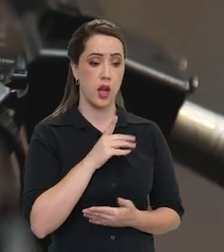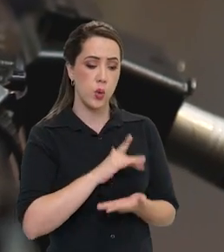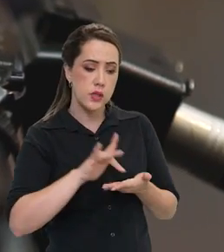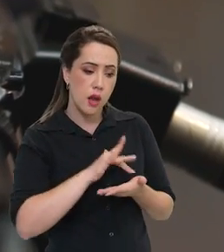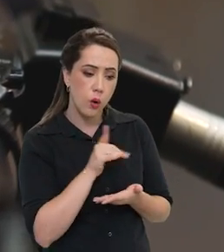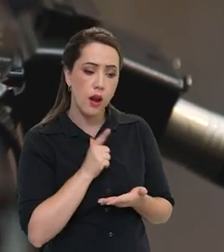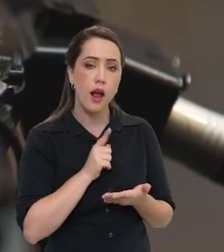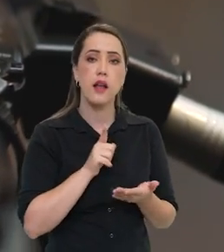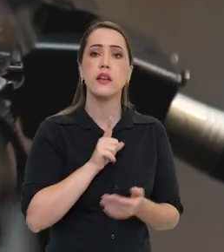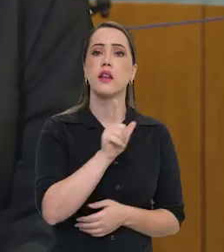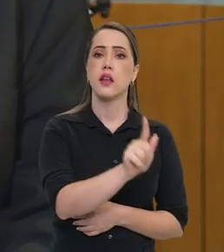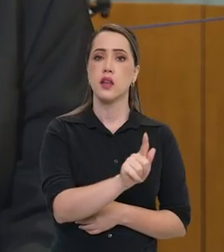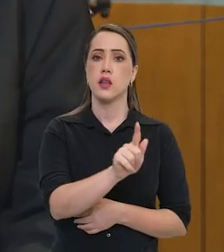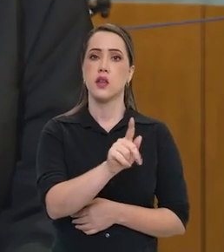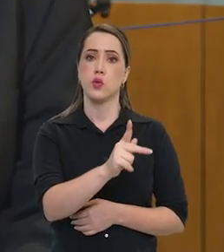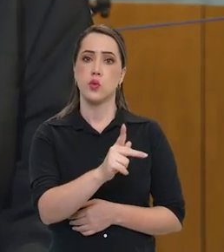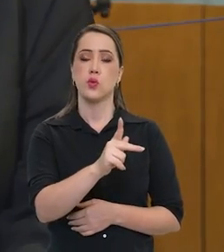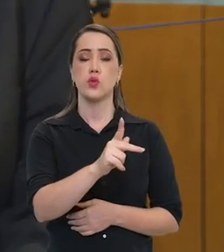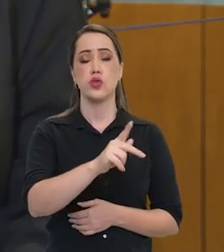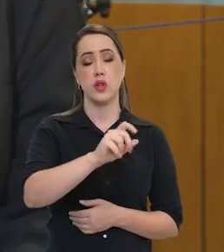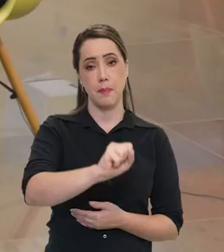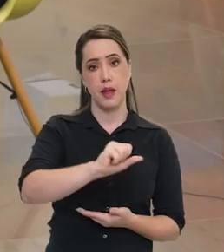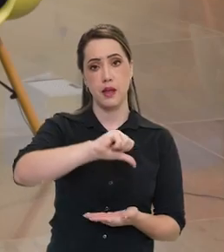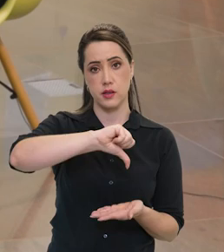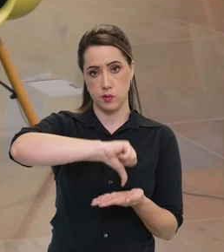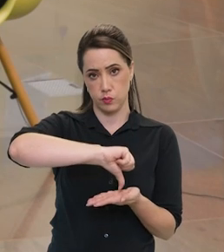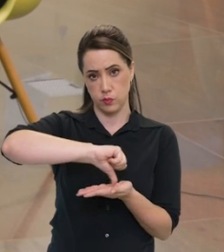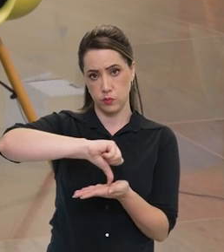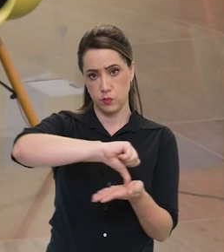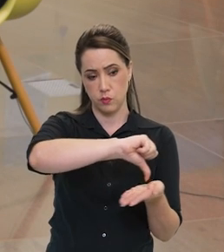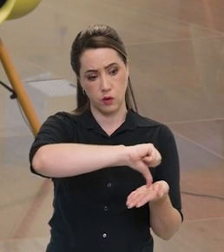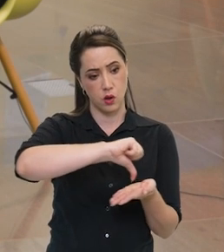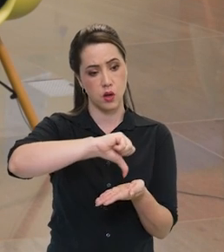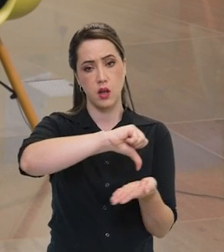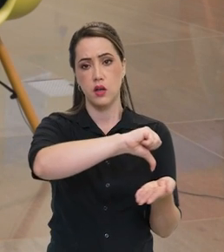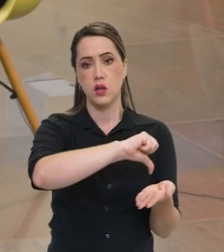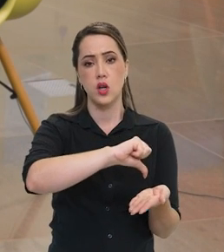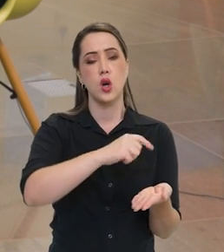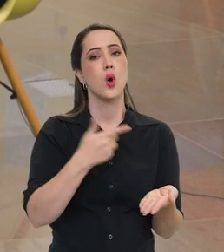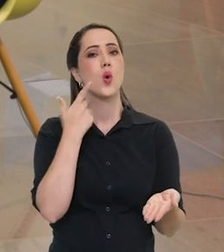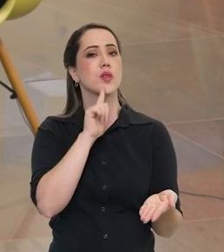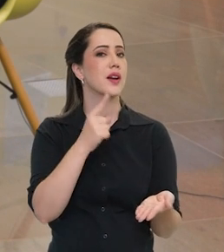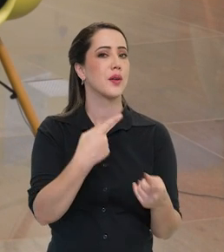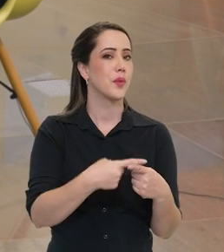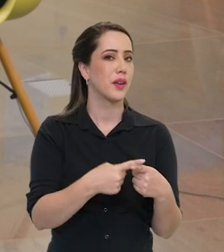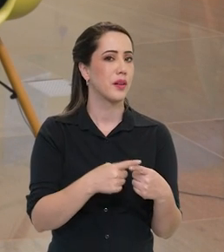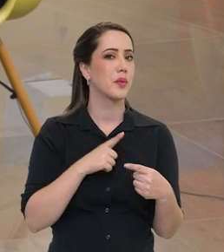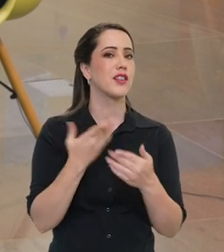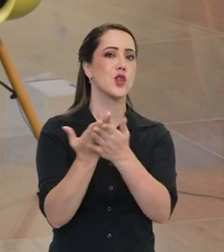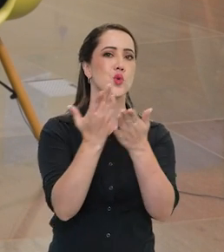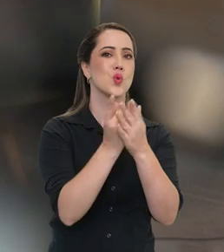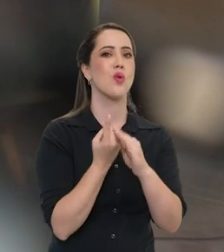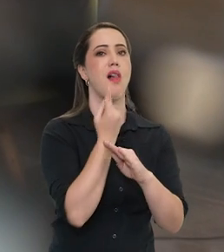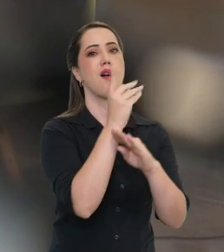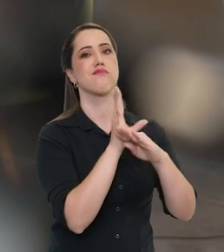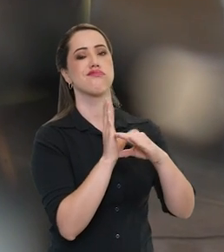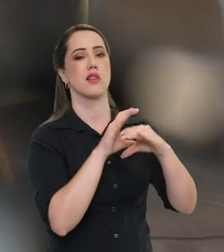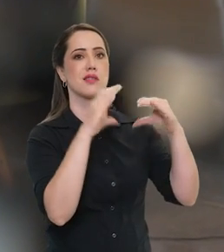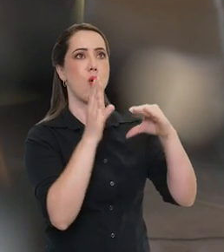tem um GPS embutido para localização, para me deslocar. Isso só é possível porque existe atividade espacial.